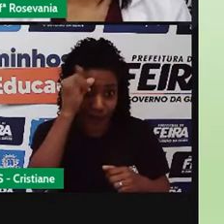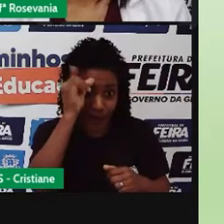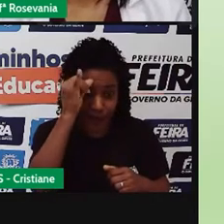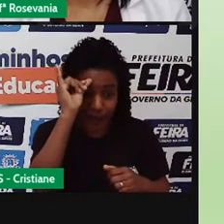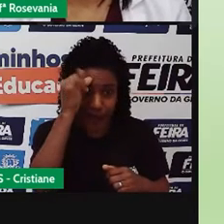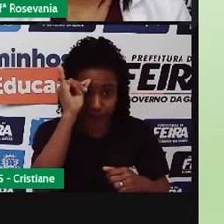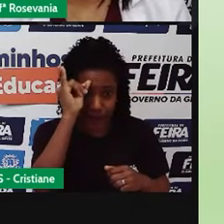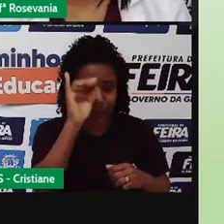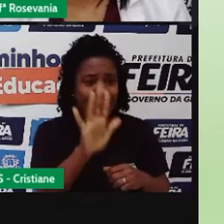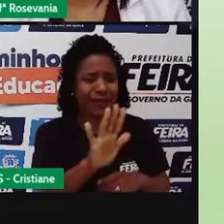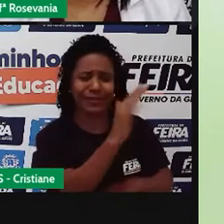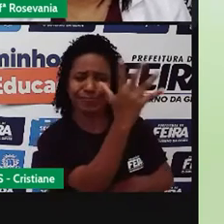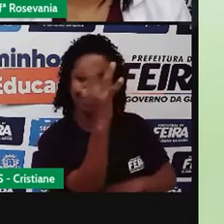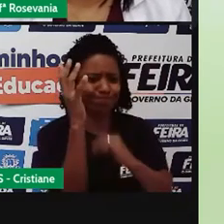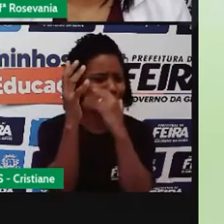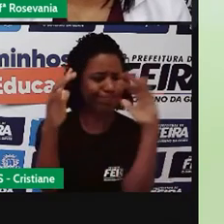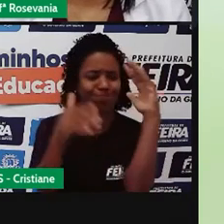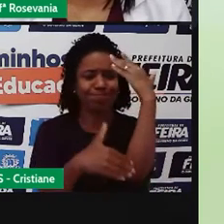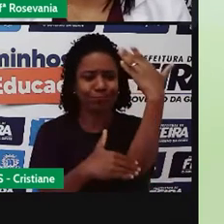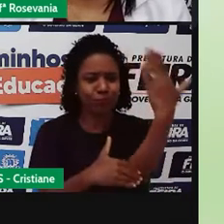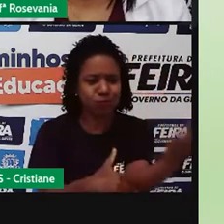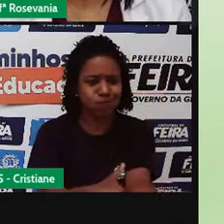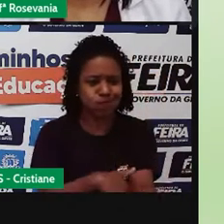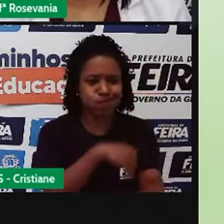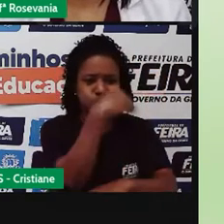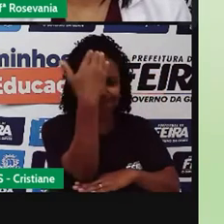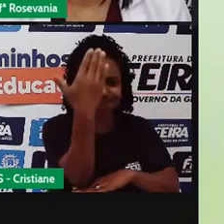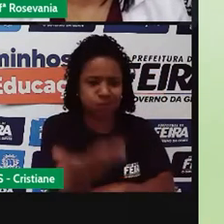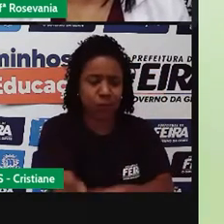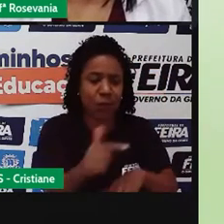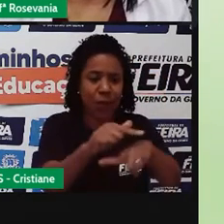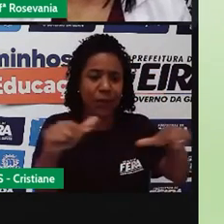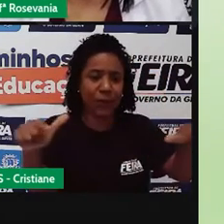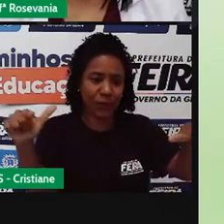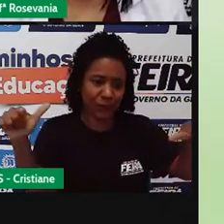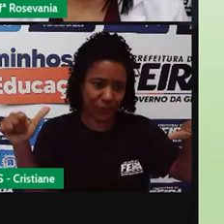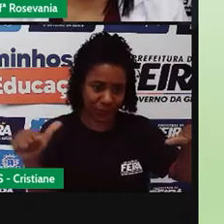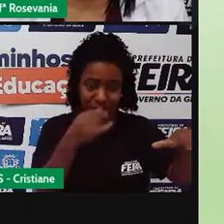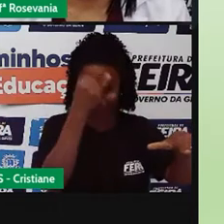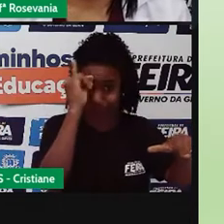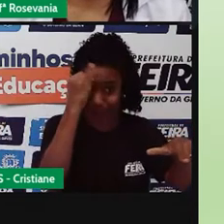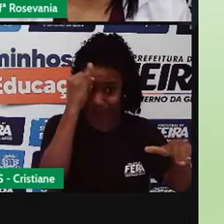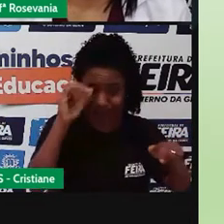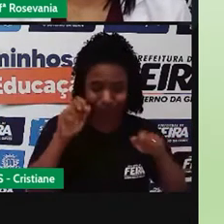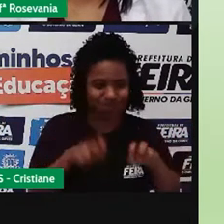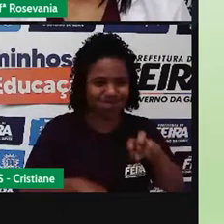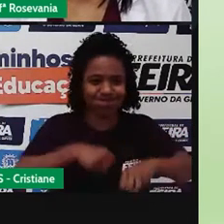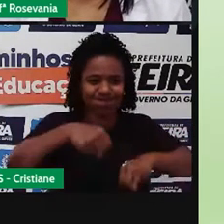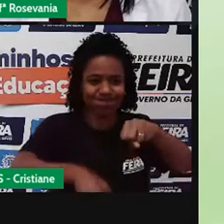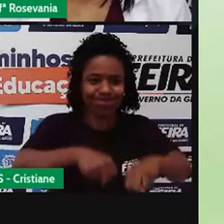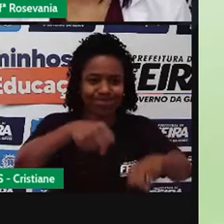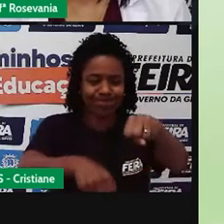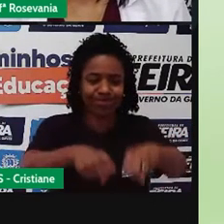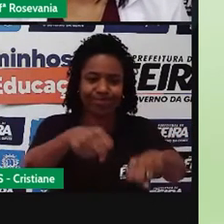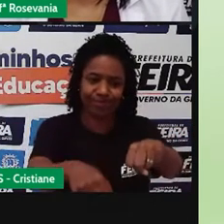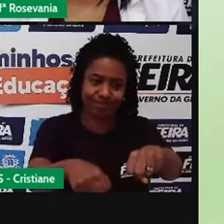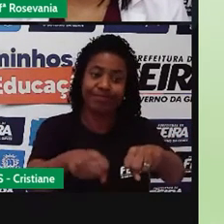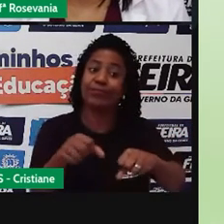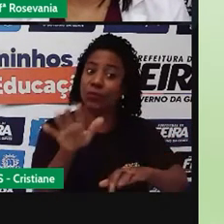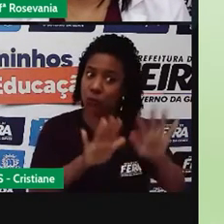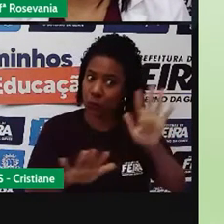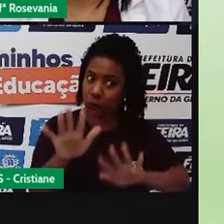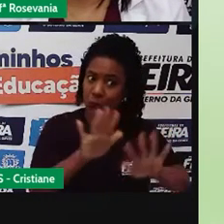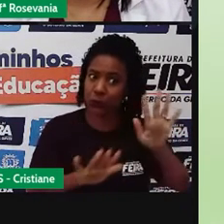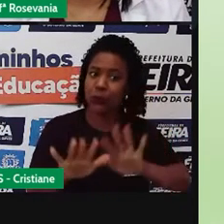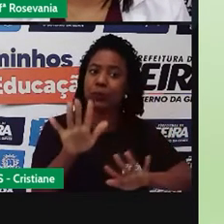por conta dos prejuízos que ela pode trazer, né, para o mundo. Isso tem que ser chamado a atenção. Outra